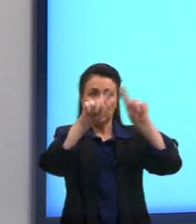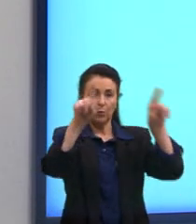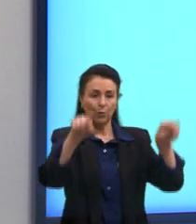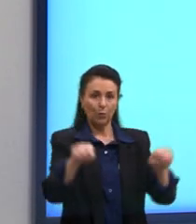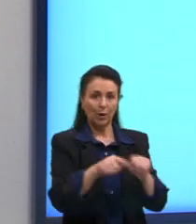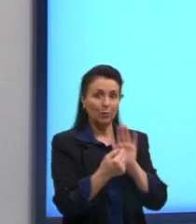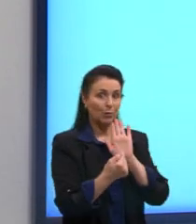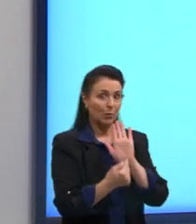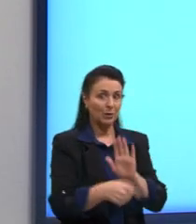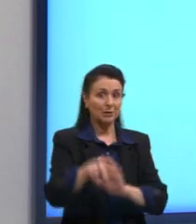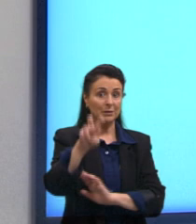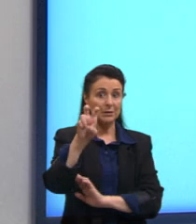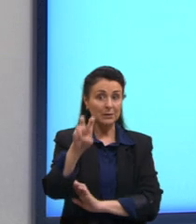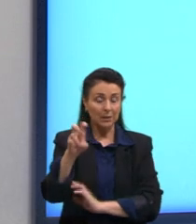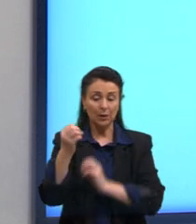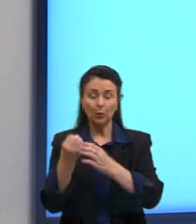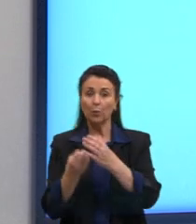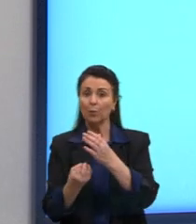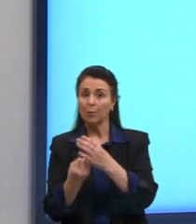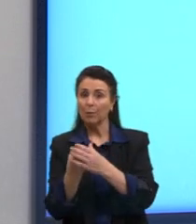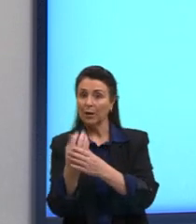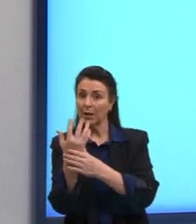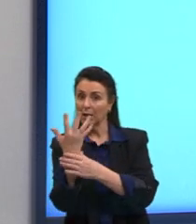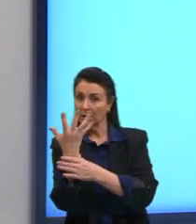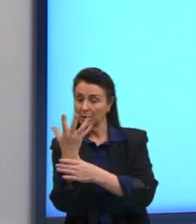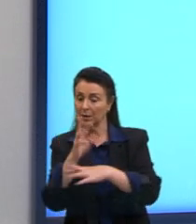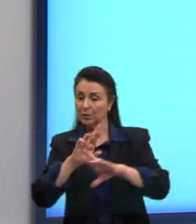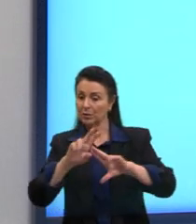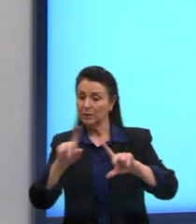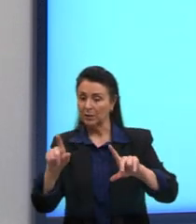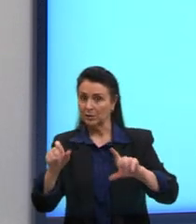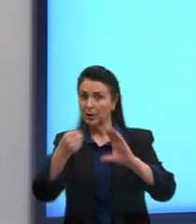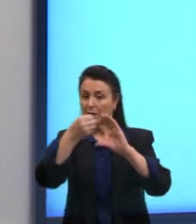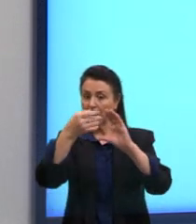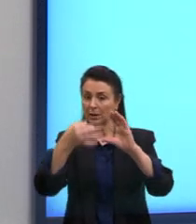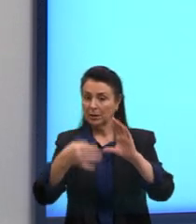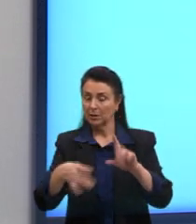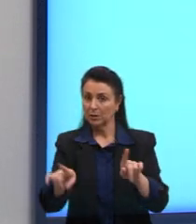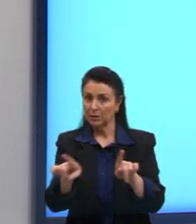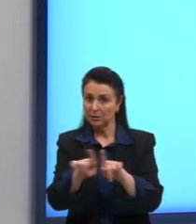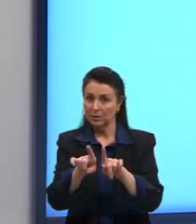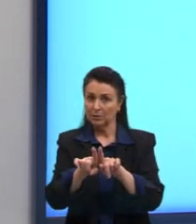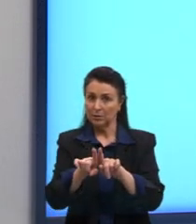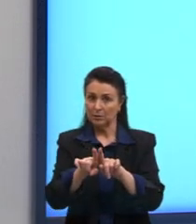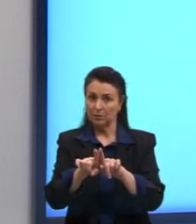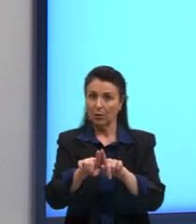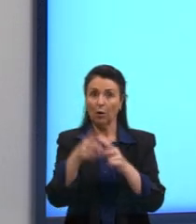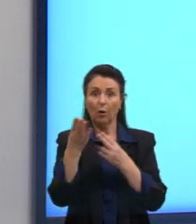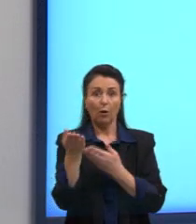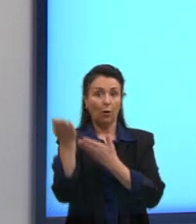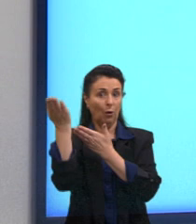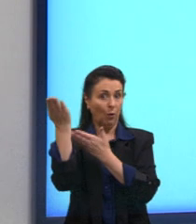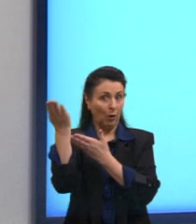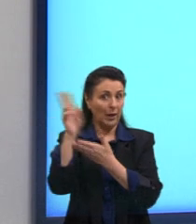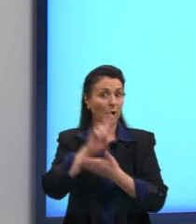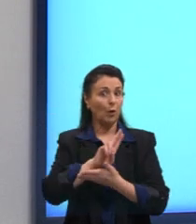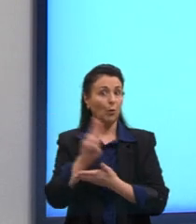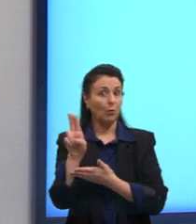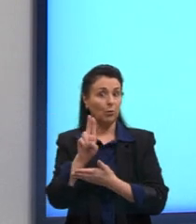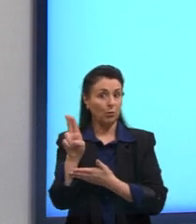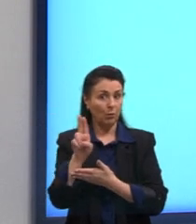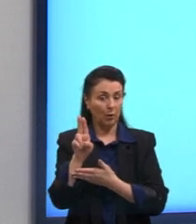cinco plantas com diferentes características. Então temos o caule carnoso, caule tipo risóforo,